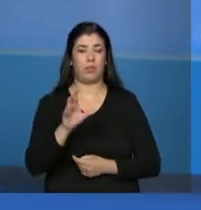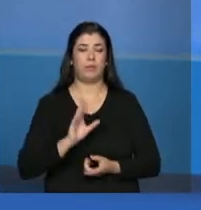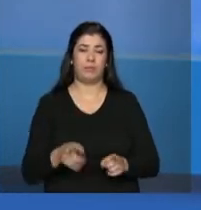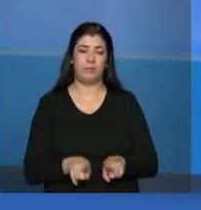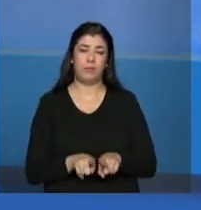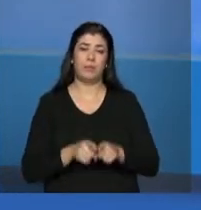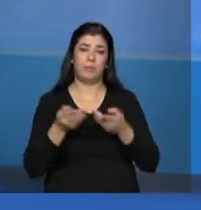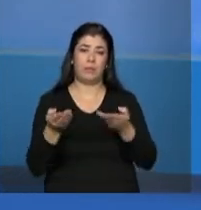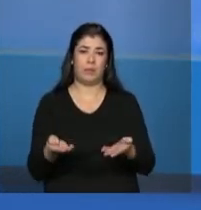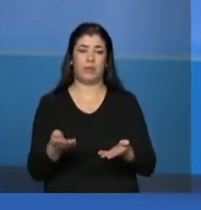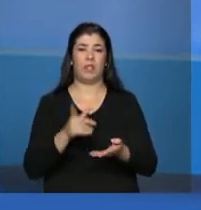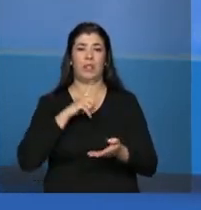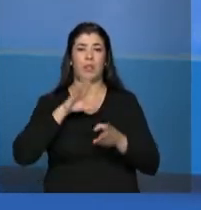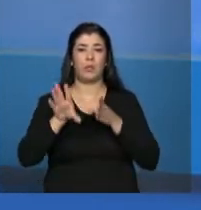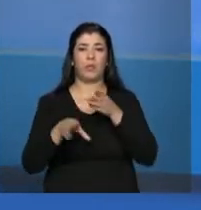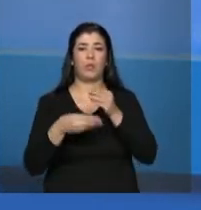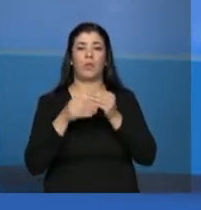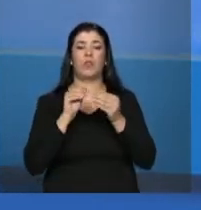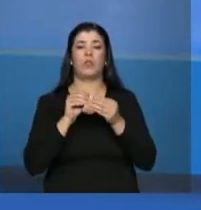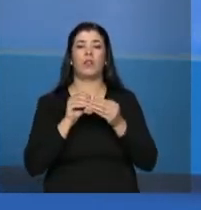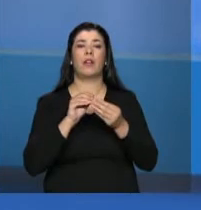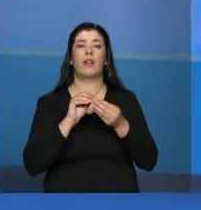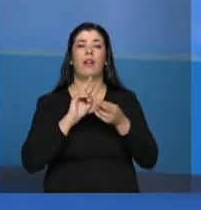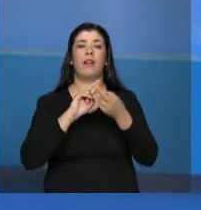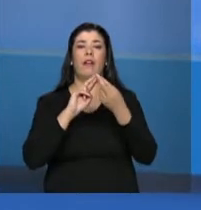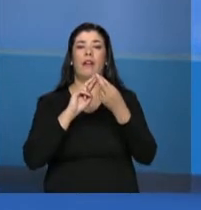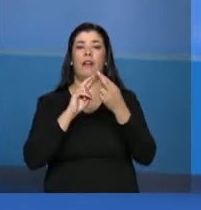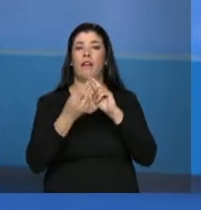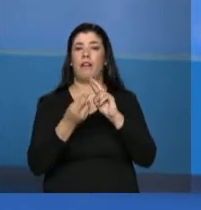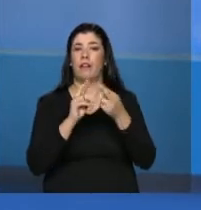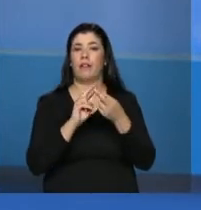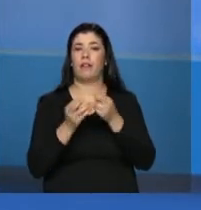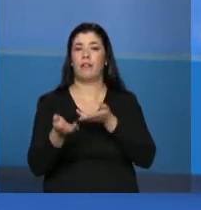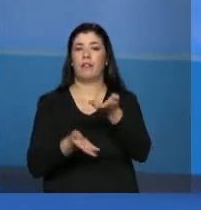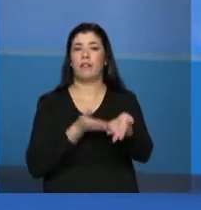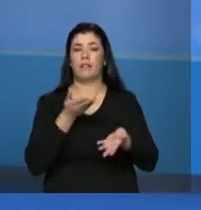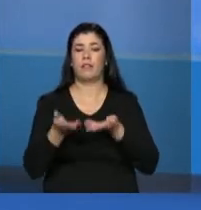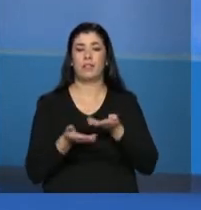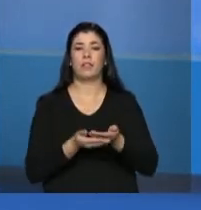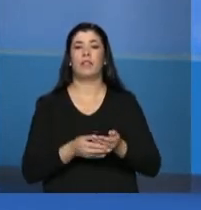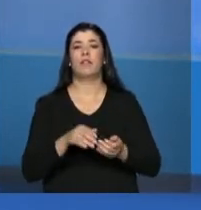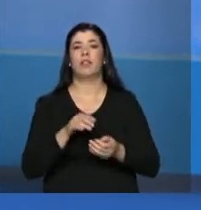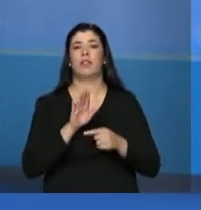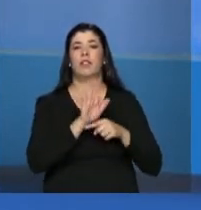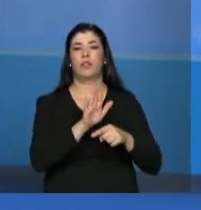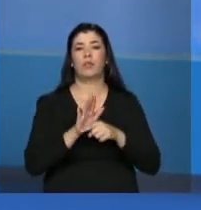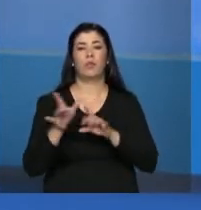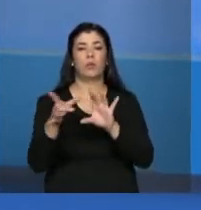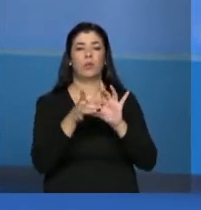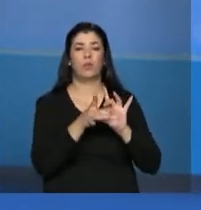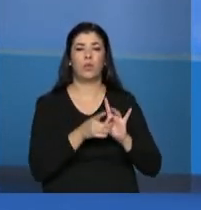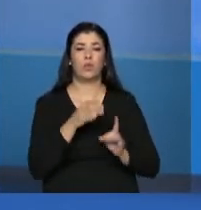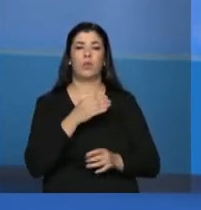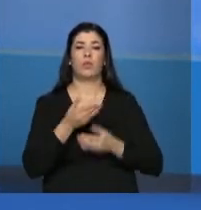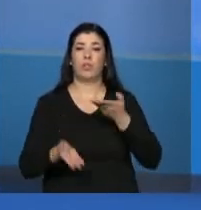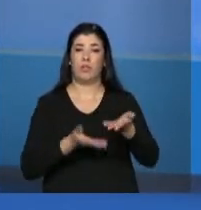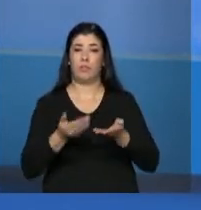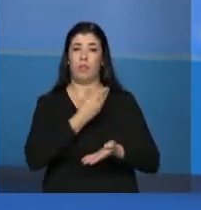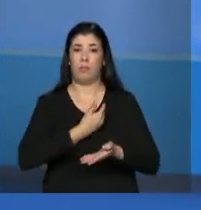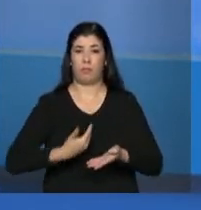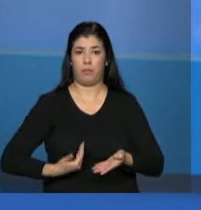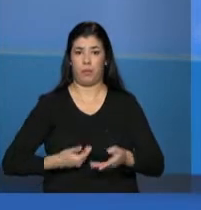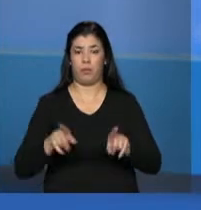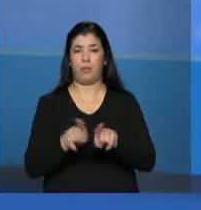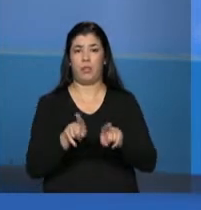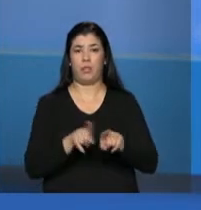o caráter complementar dessa rede aos serviços estatais, público-estatais, é fundamental para que a